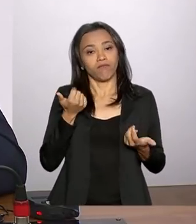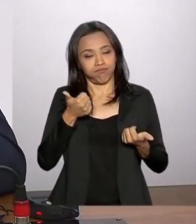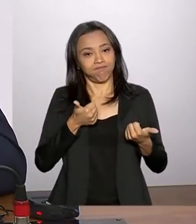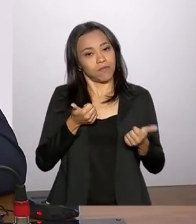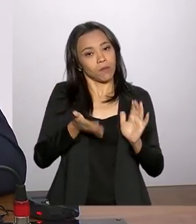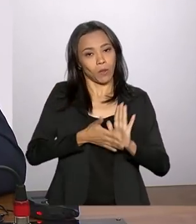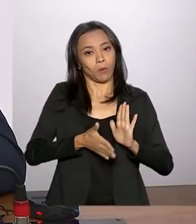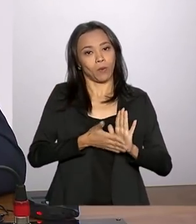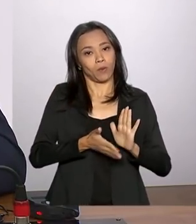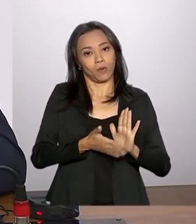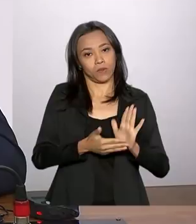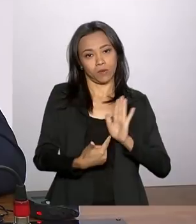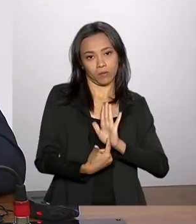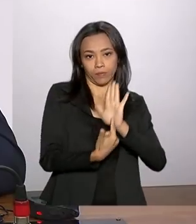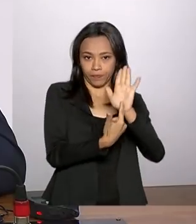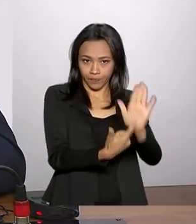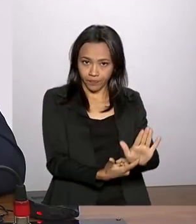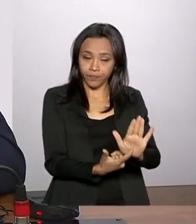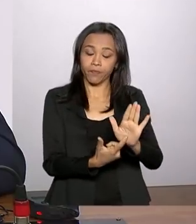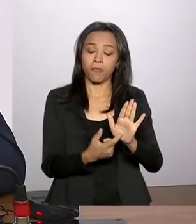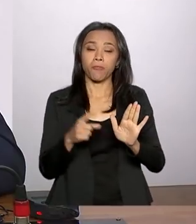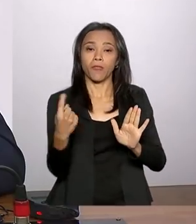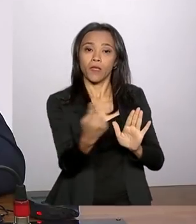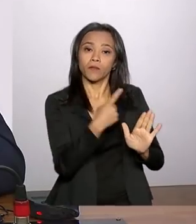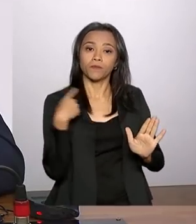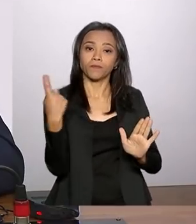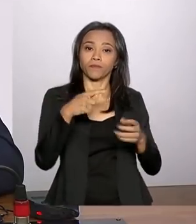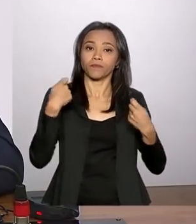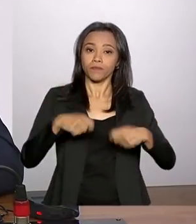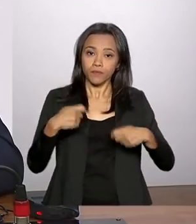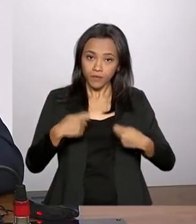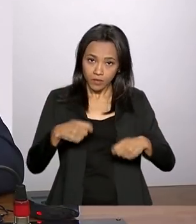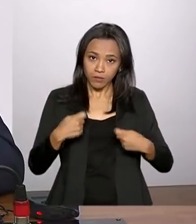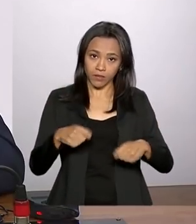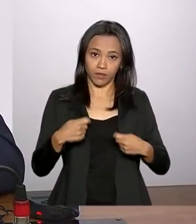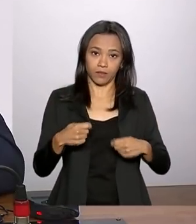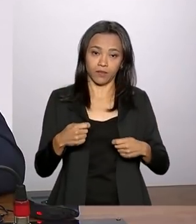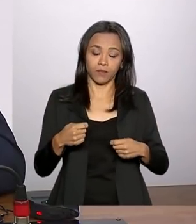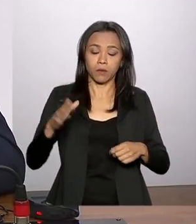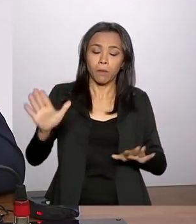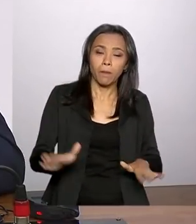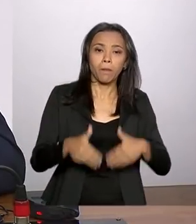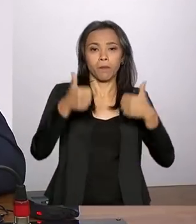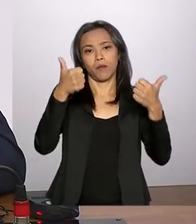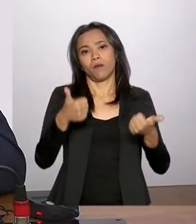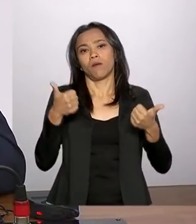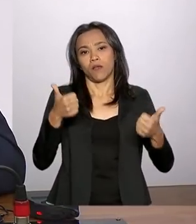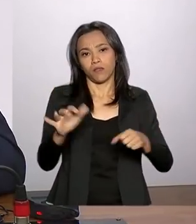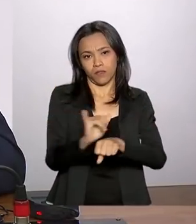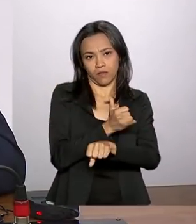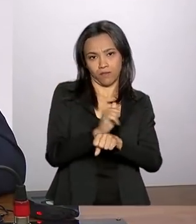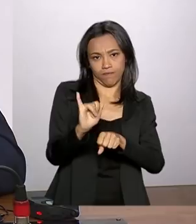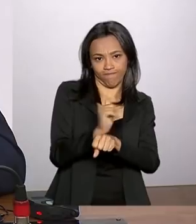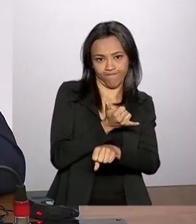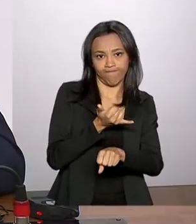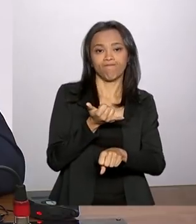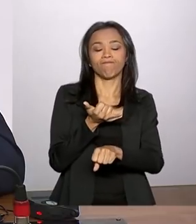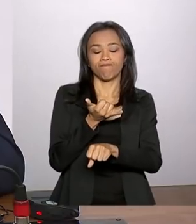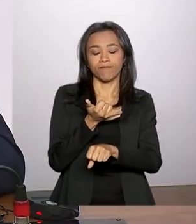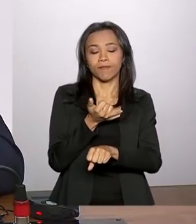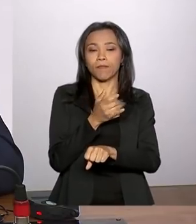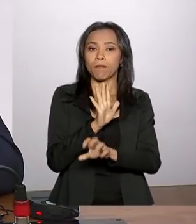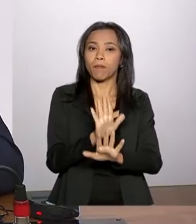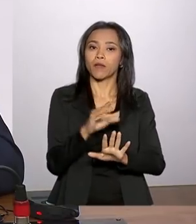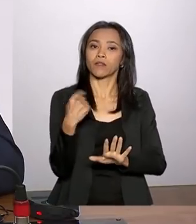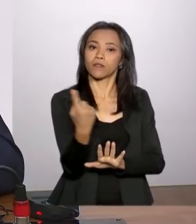frente. Mas, acima de tudo, nós precisamos melhorar as nossas práticas executivas. Mudar a lei faz a diferença, é importante, mas nós